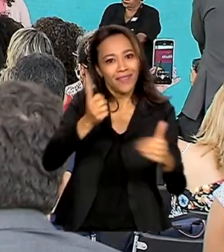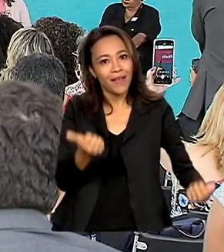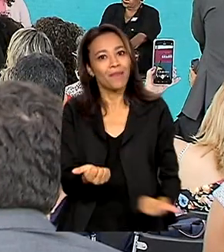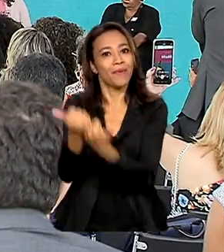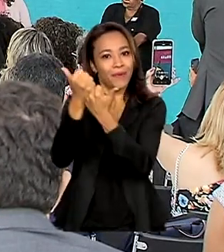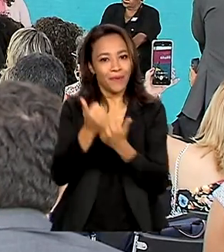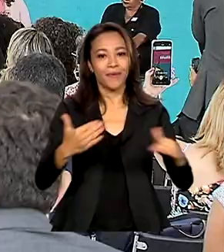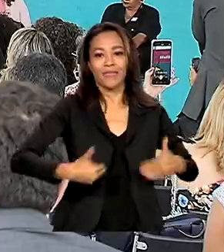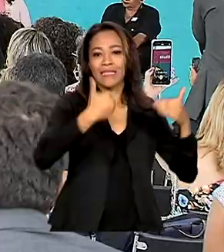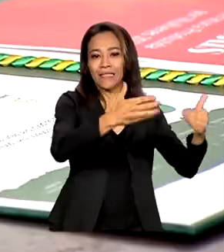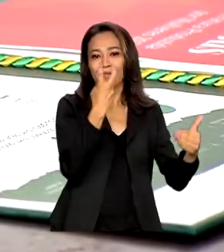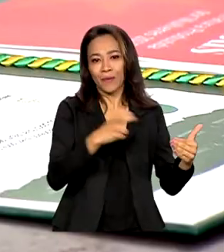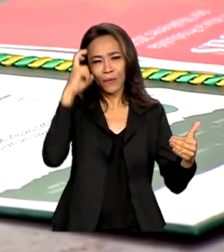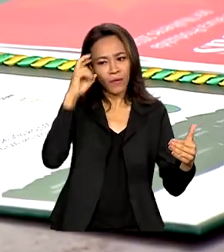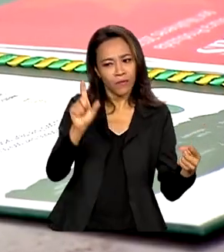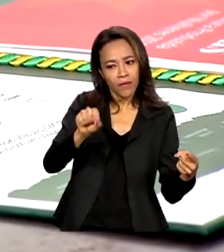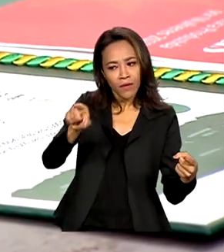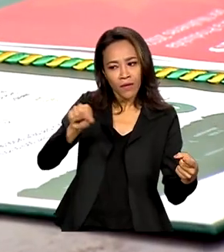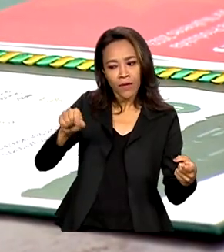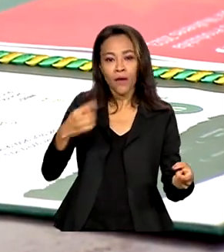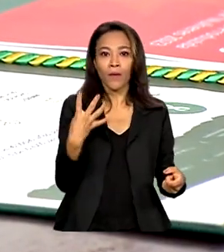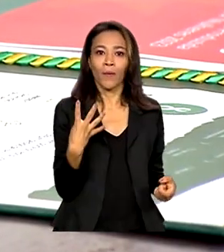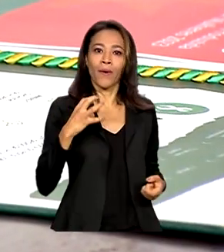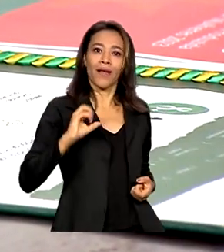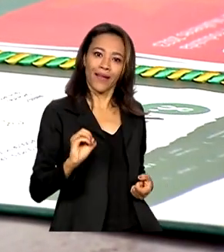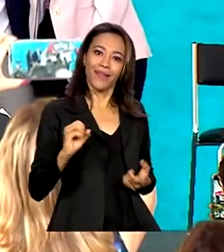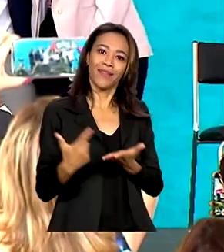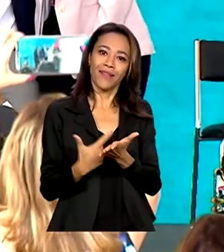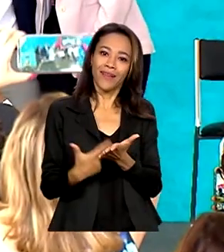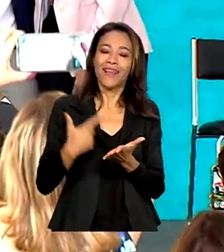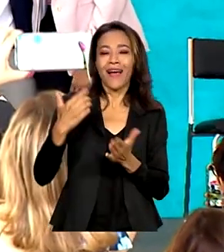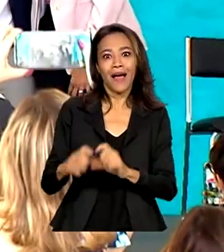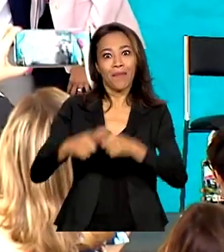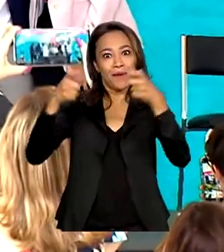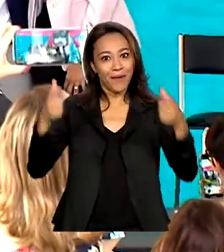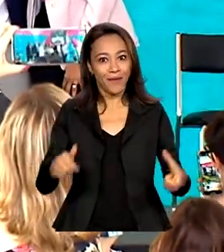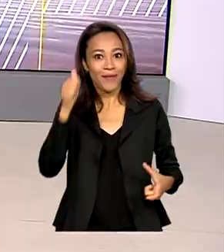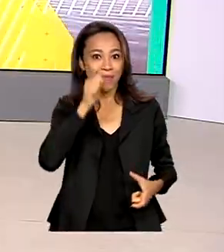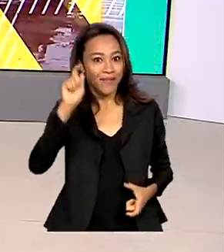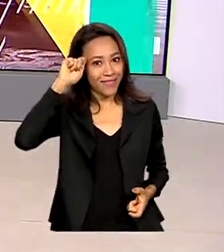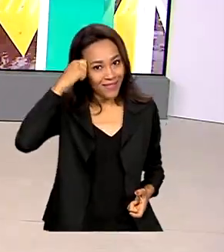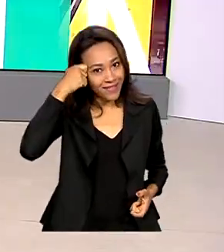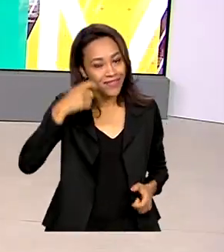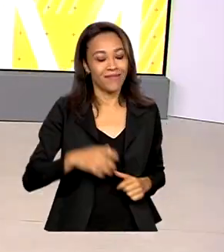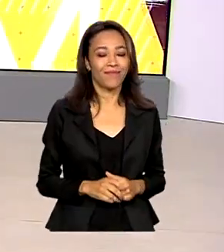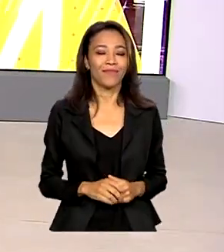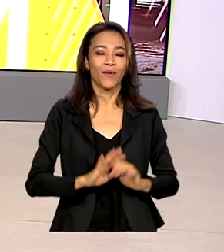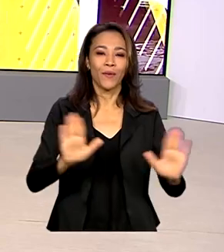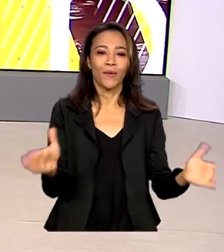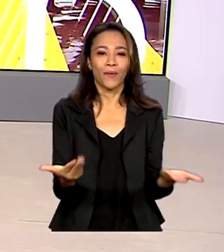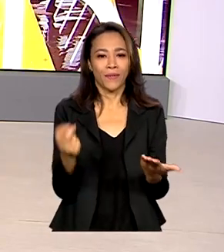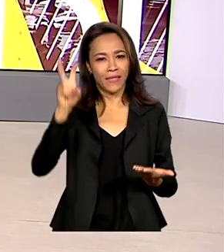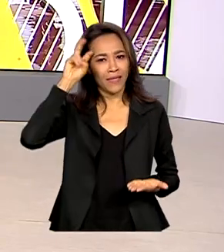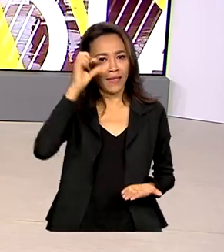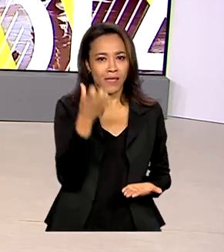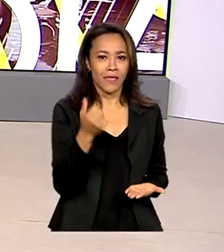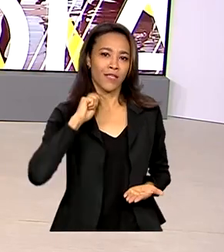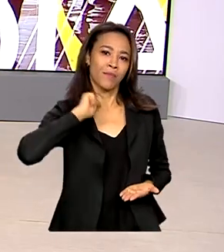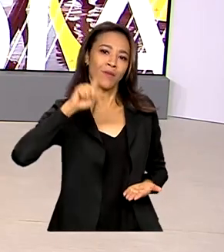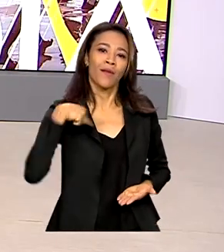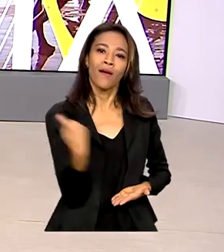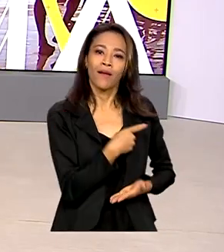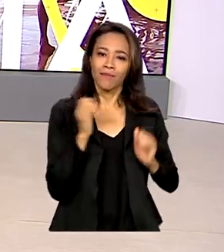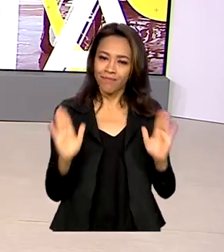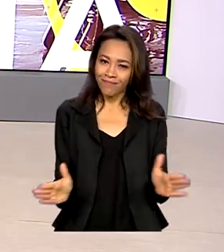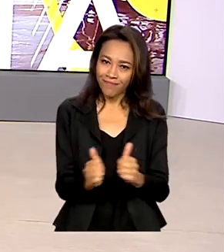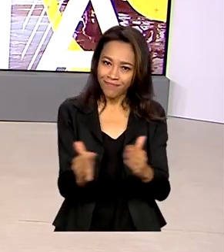da Cultura. Serão selecionadas 40 obras, a maioria de mulheres negras. Quinta-feira, 6 de abril, o